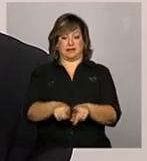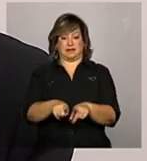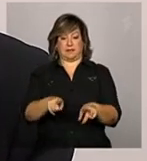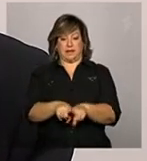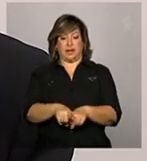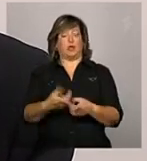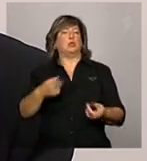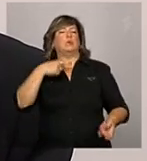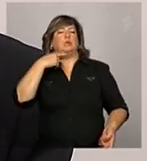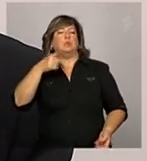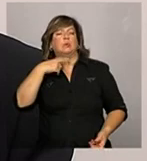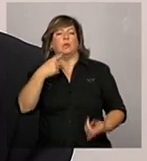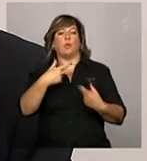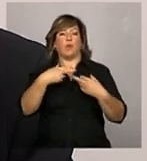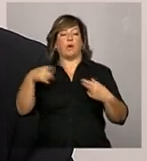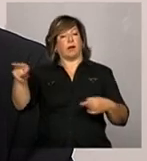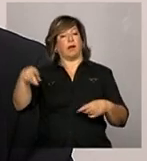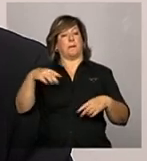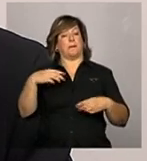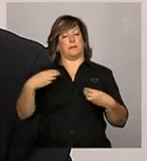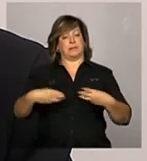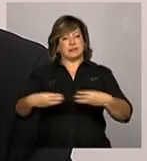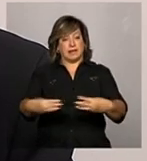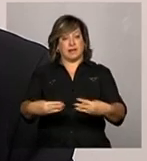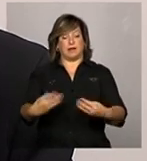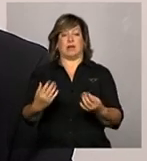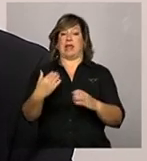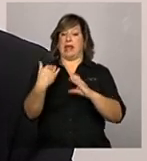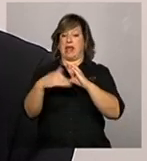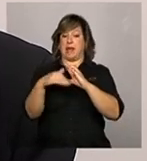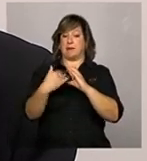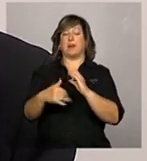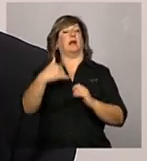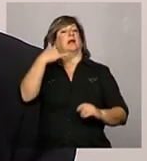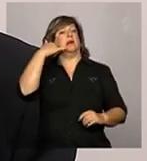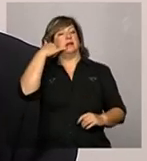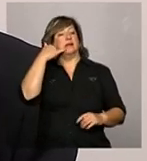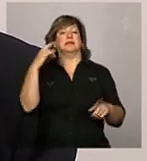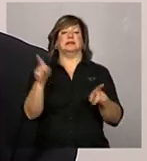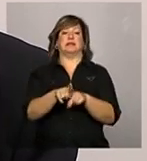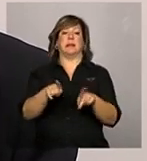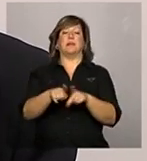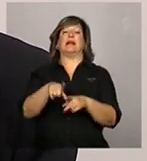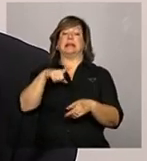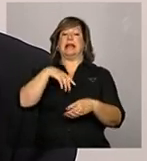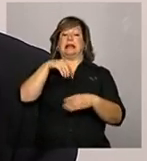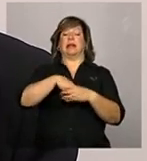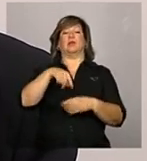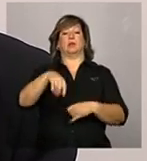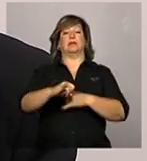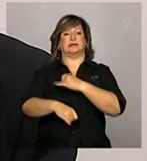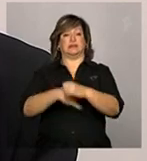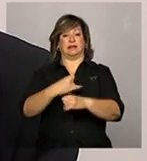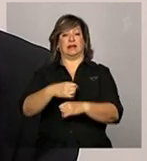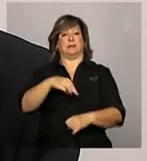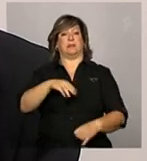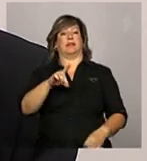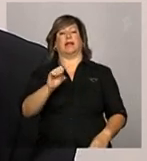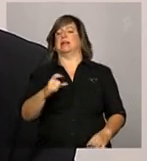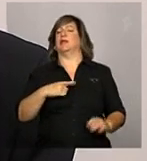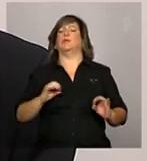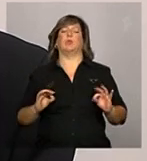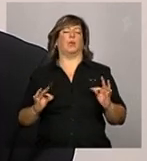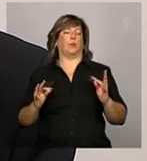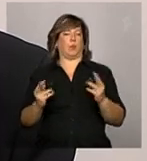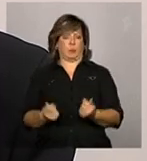dúvidas junto ao Ministério, por e-mail e por telefone que também estão dentro do site do MDS. Ou